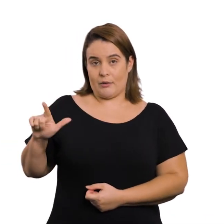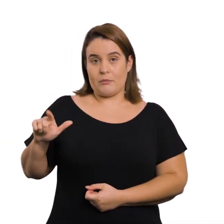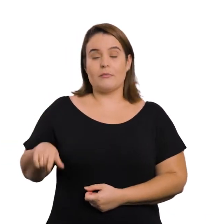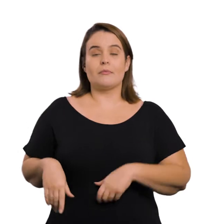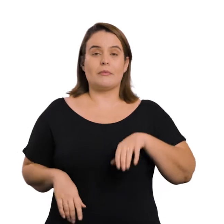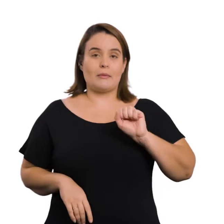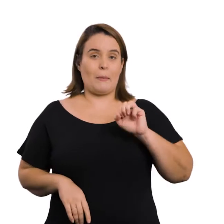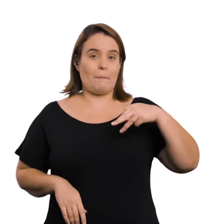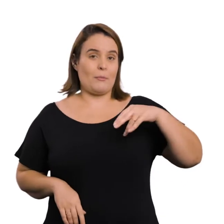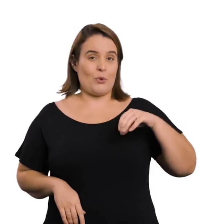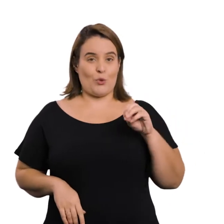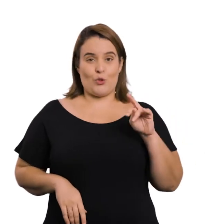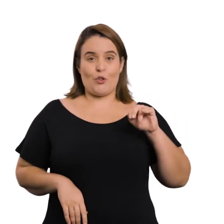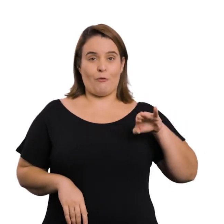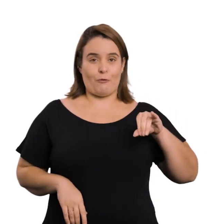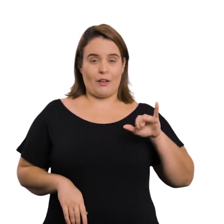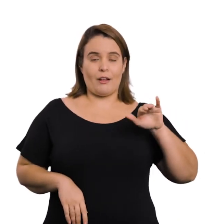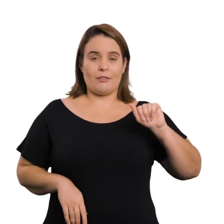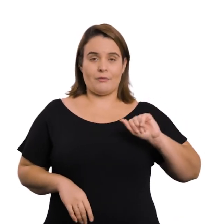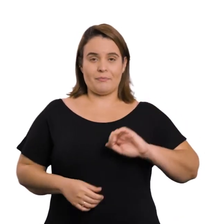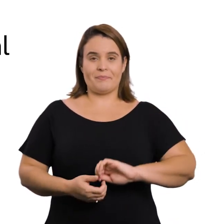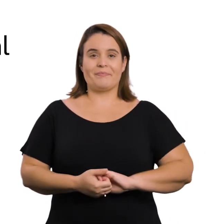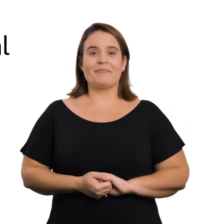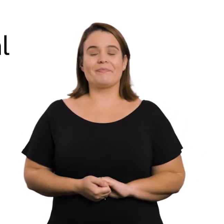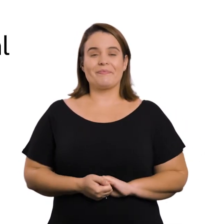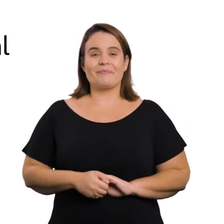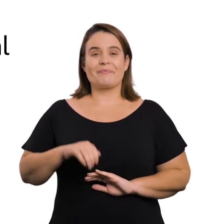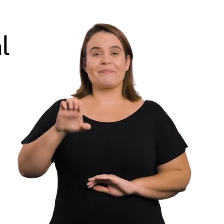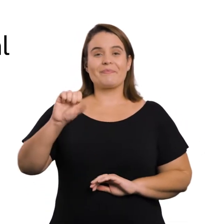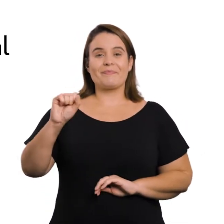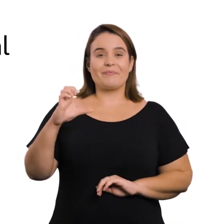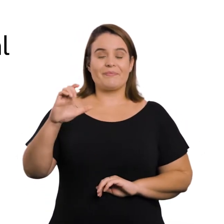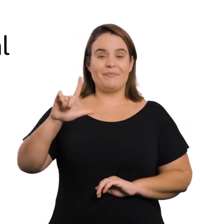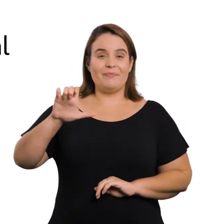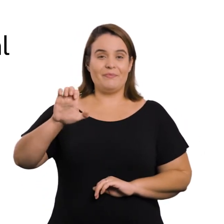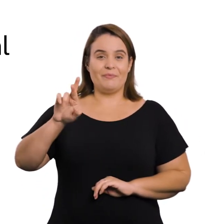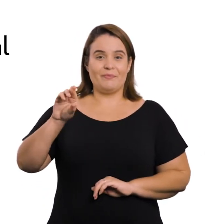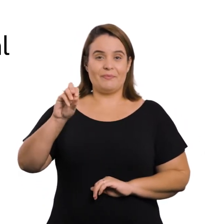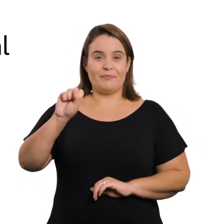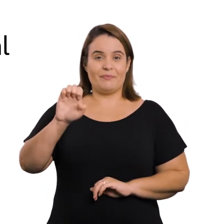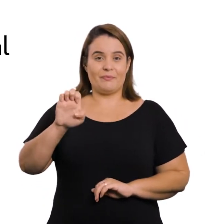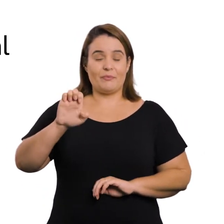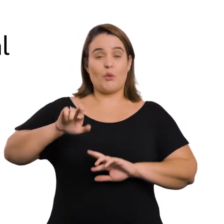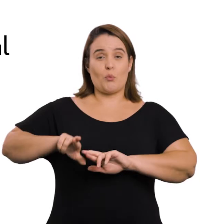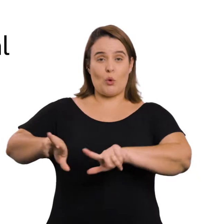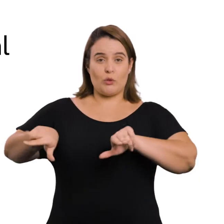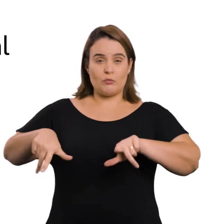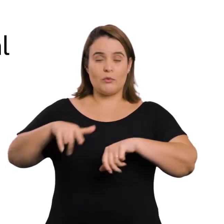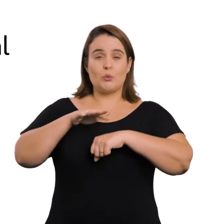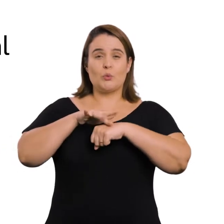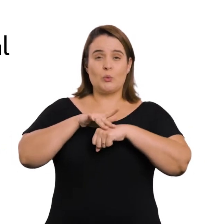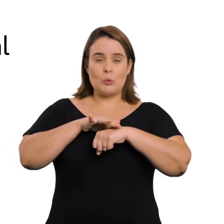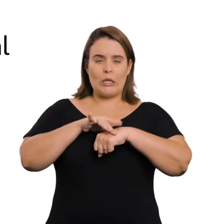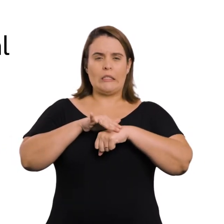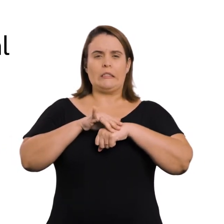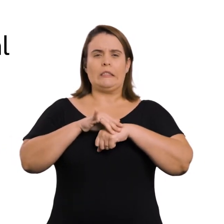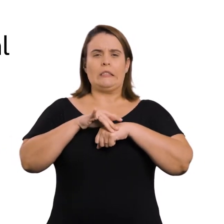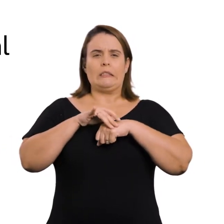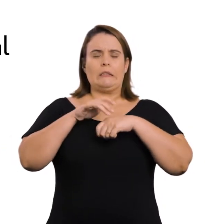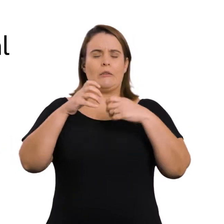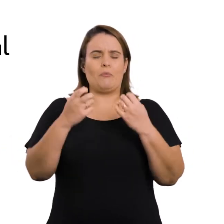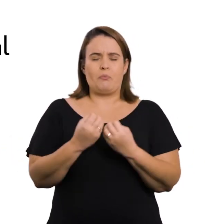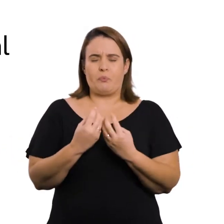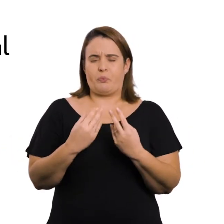E atrofia muscular, amiotrófica Esclerose múltipla Doença inflamatória